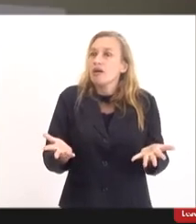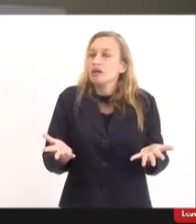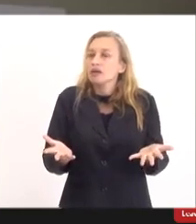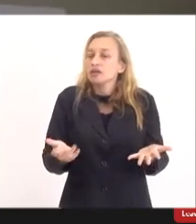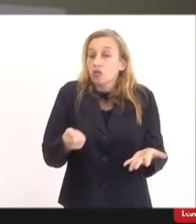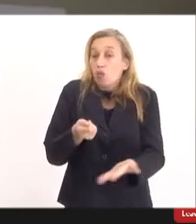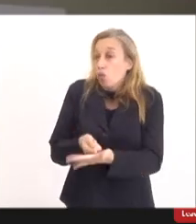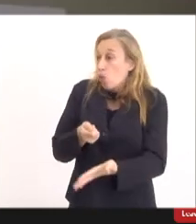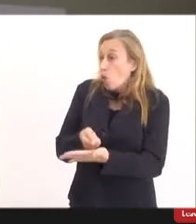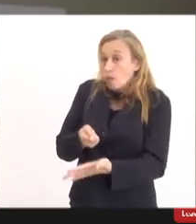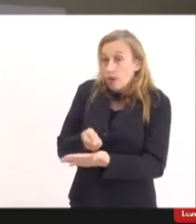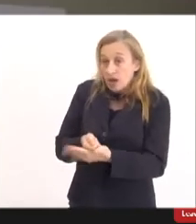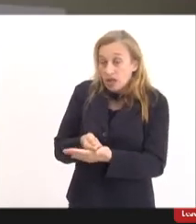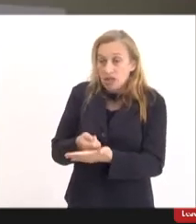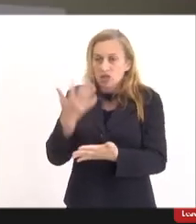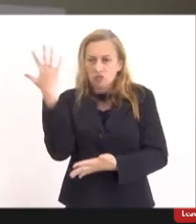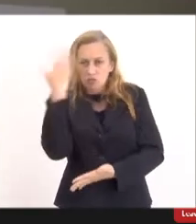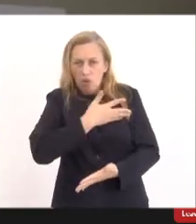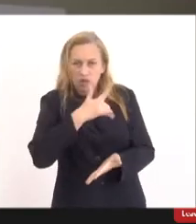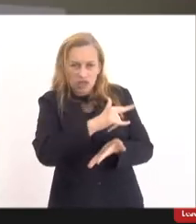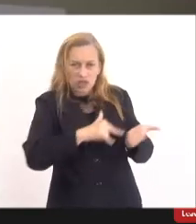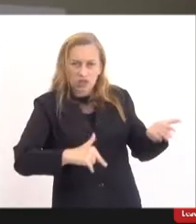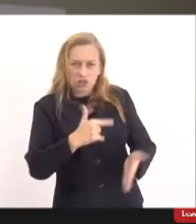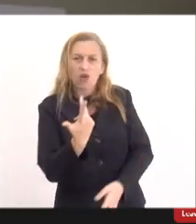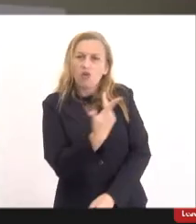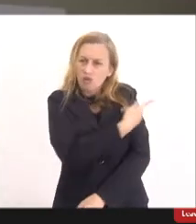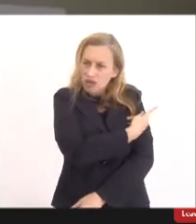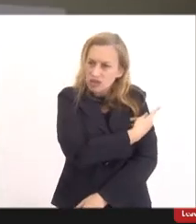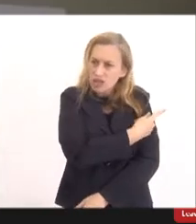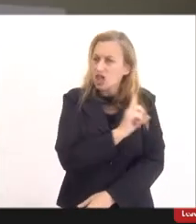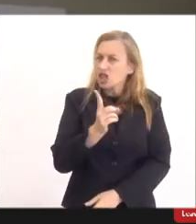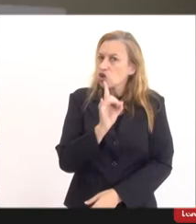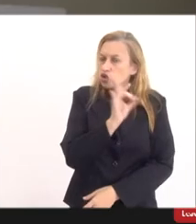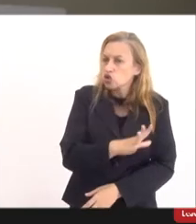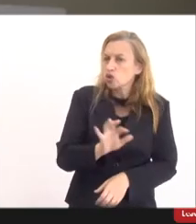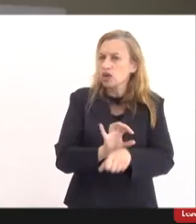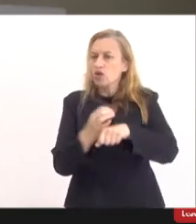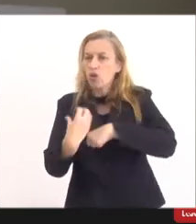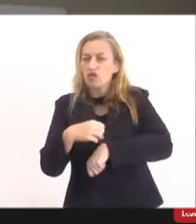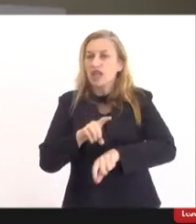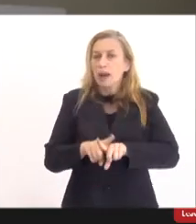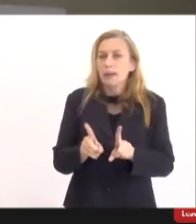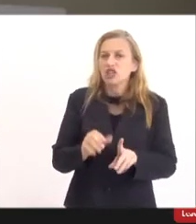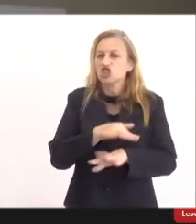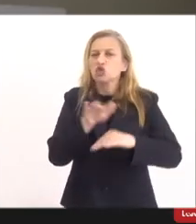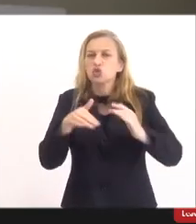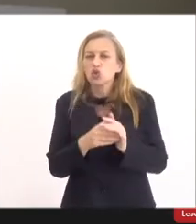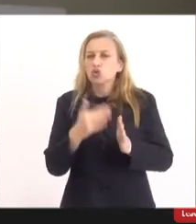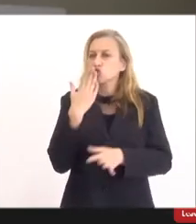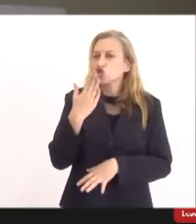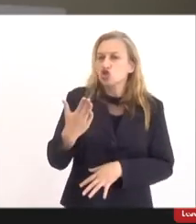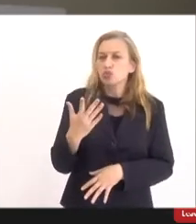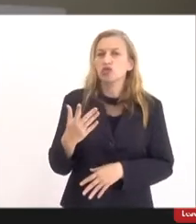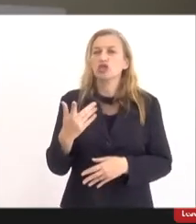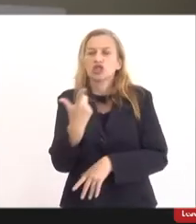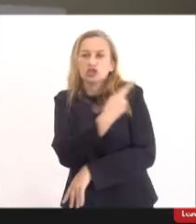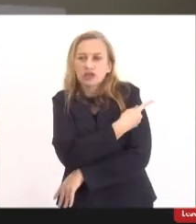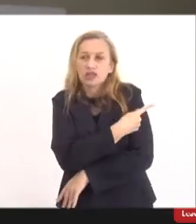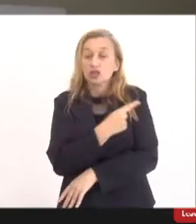a cobrança de comprovação de vacinação, não só da Covid, mas de todas as vacinas no momento da